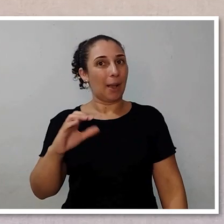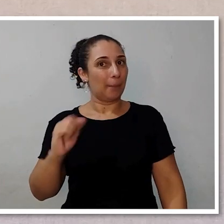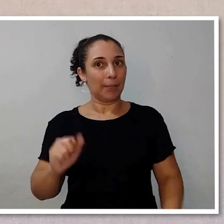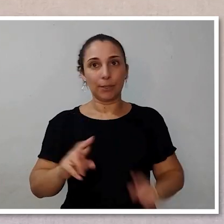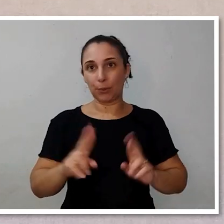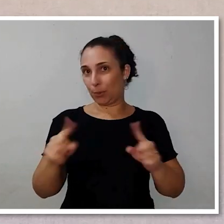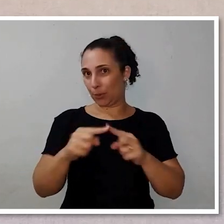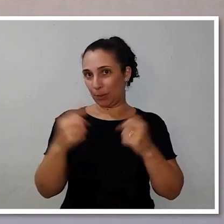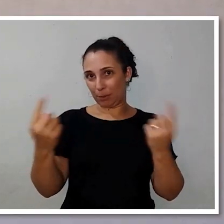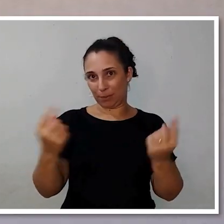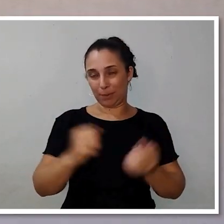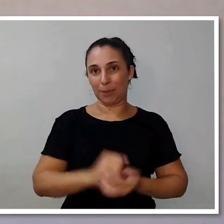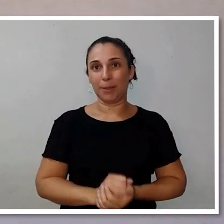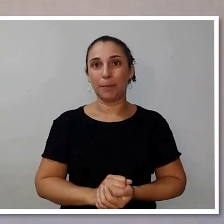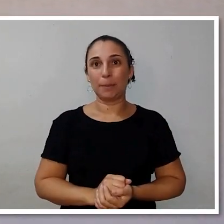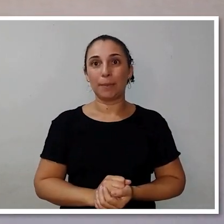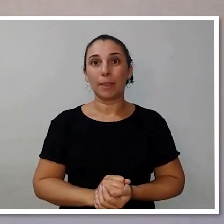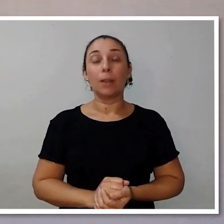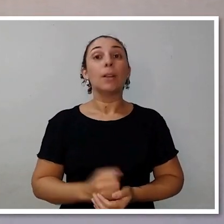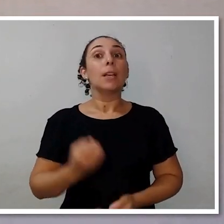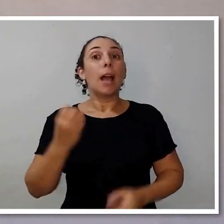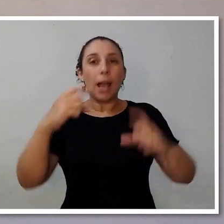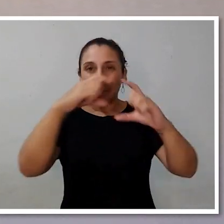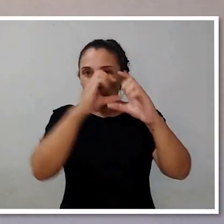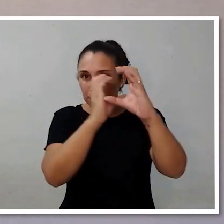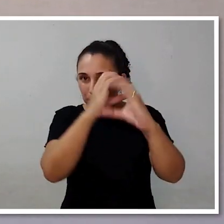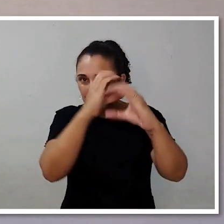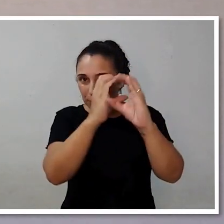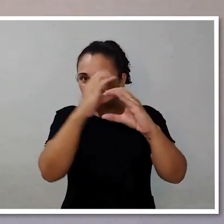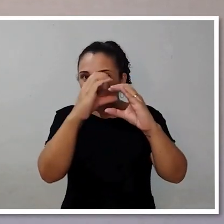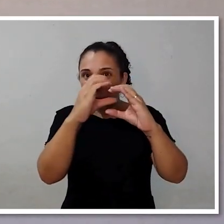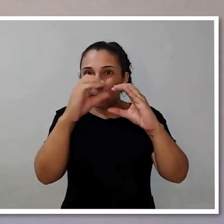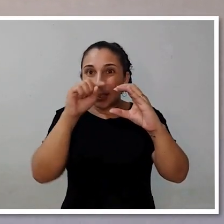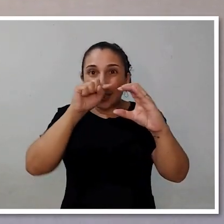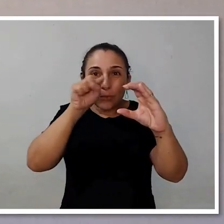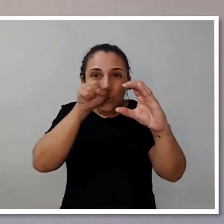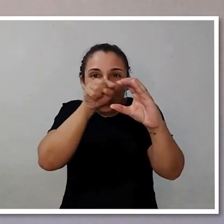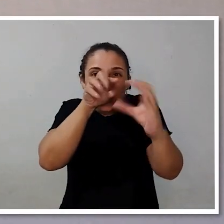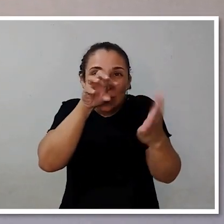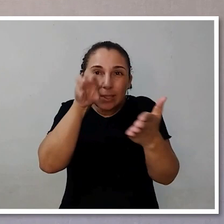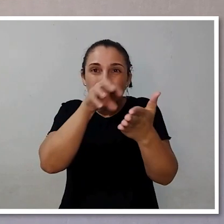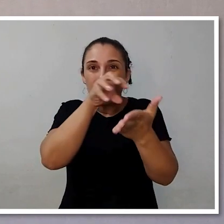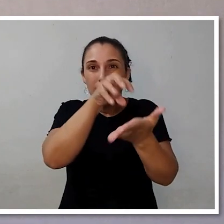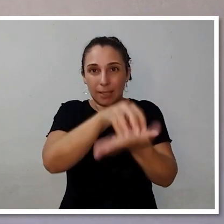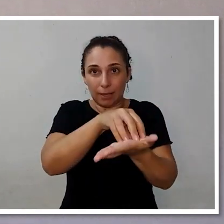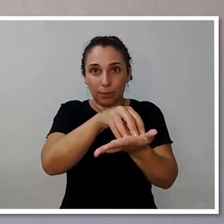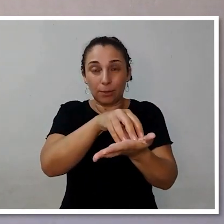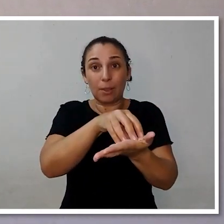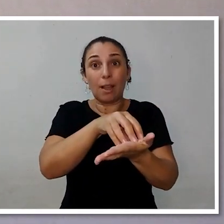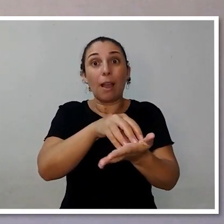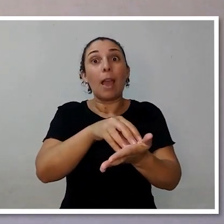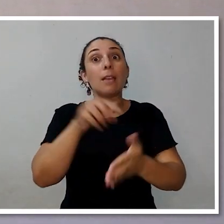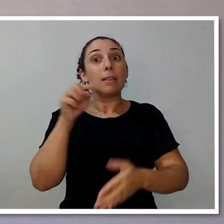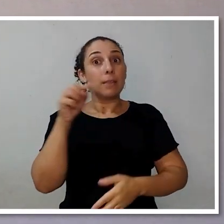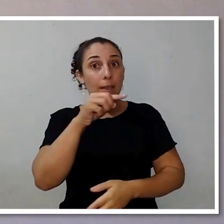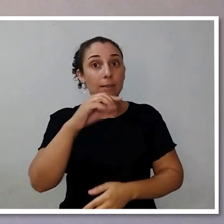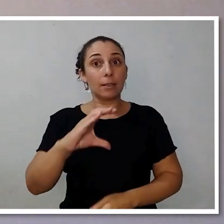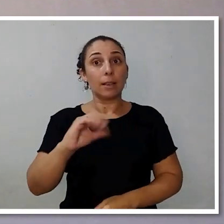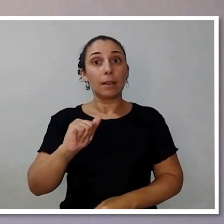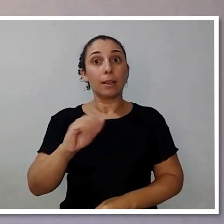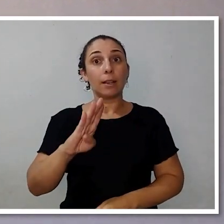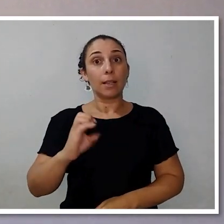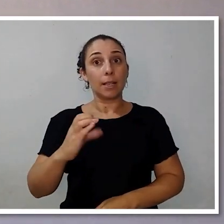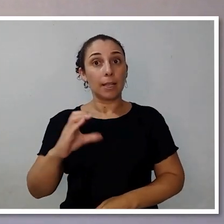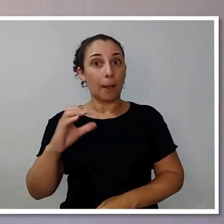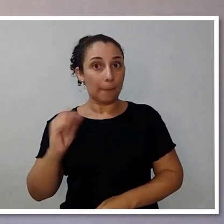que não vai te atender bem. Como a gente sabe, o ponto mais nítido das lentes é sempre o centro. E teve casos que esse tipo de